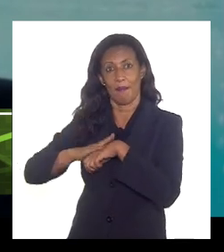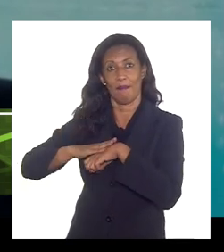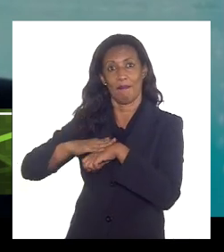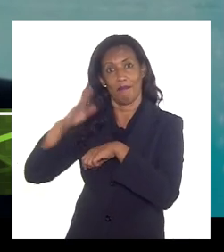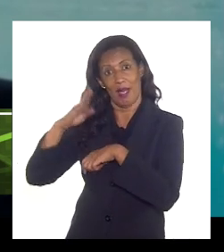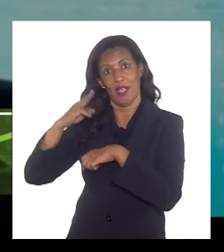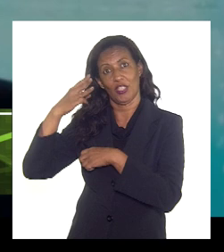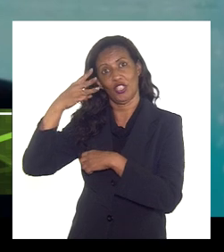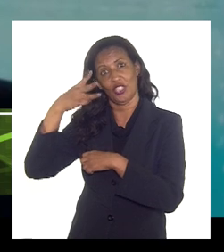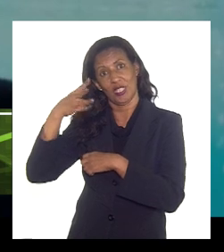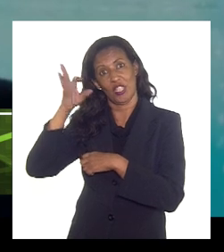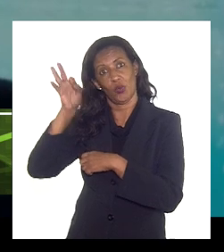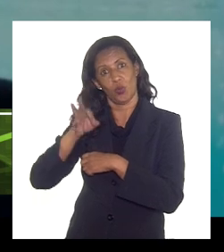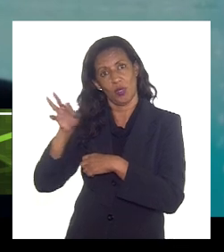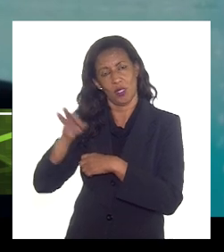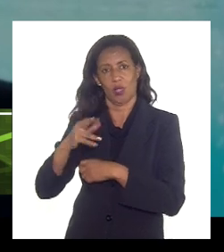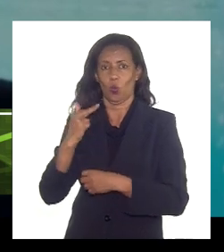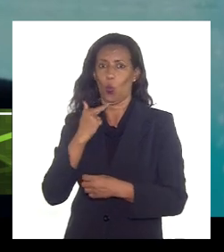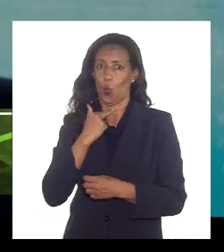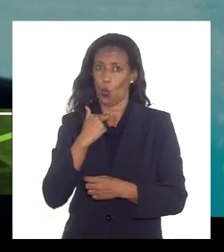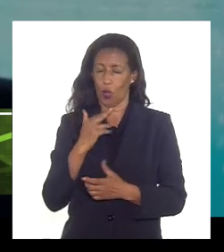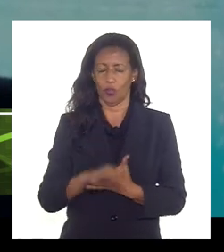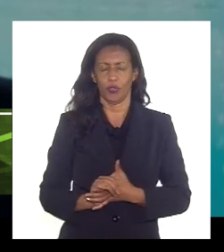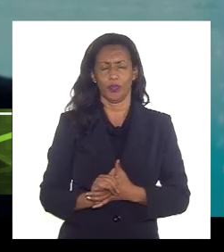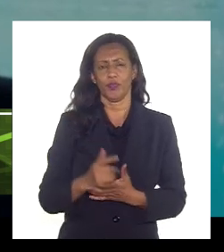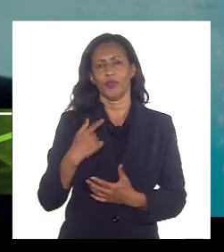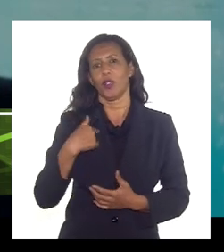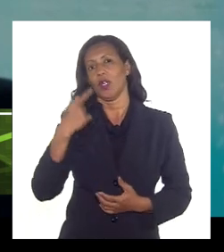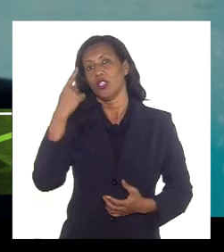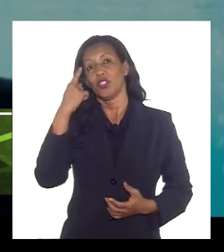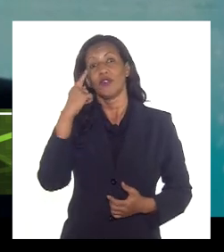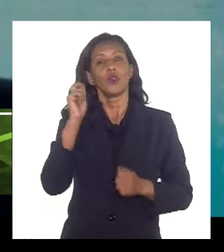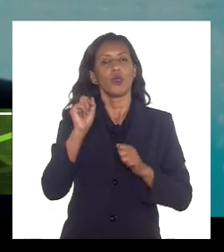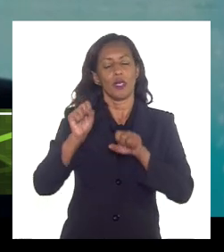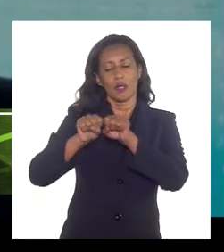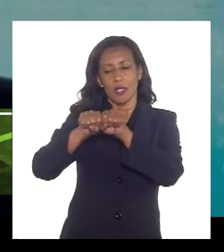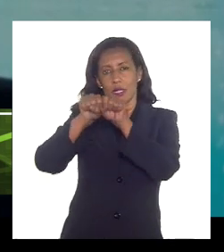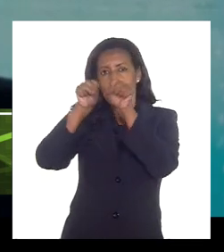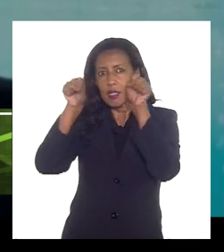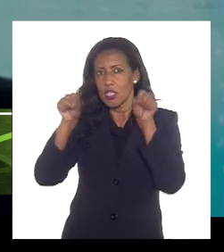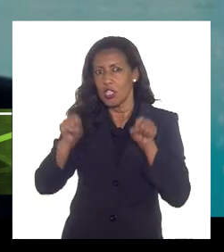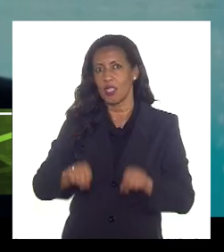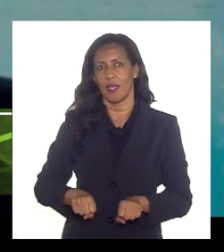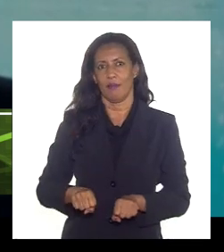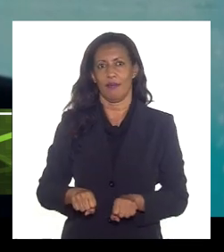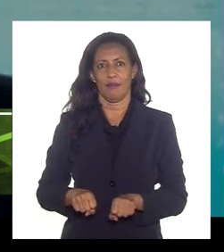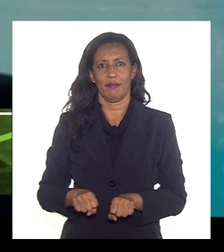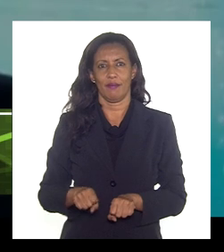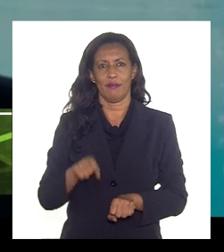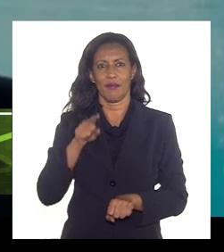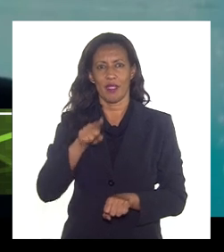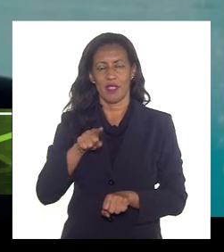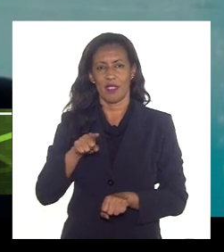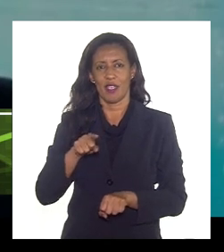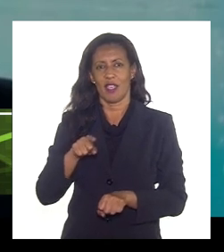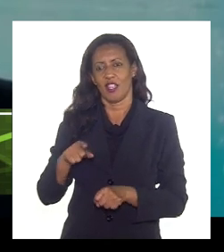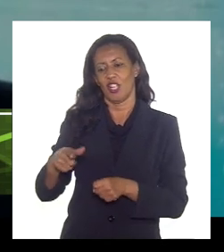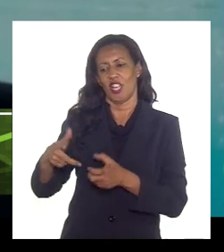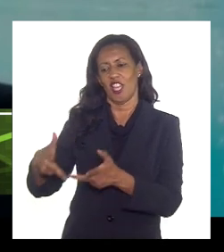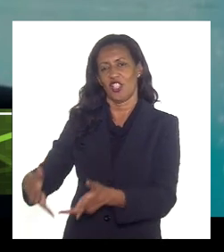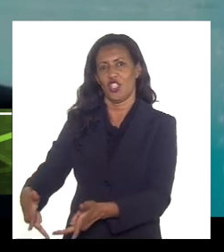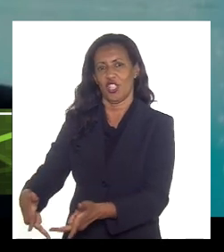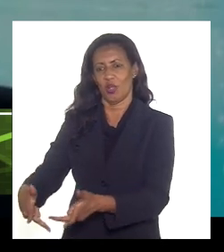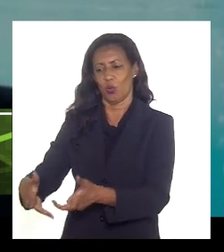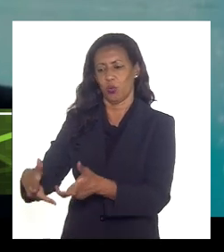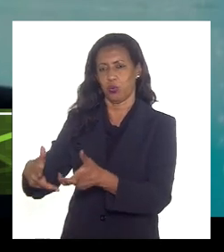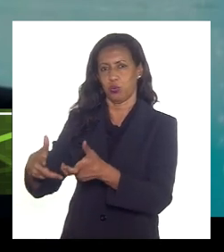CO2 então esse é um ponto importante também então o que a gente fez a gente fez sistemas que pudessem retirar esse CO2